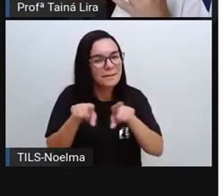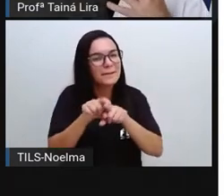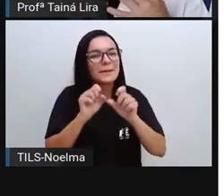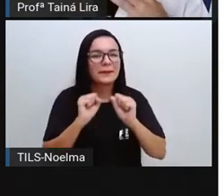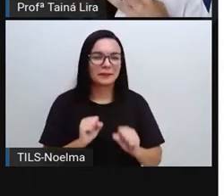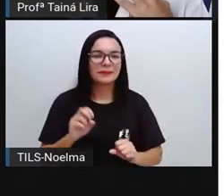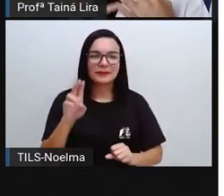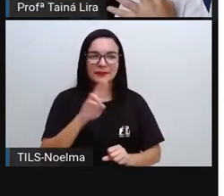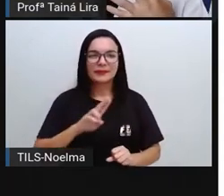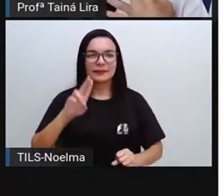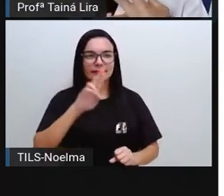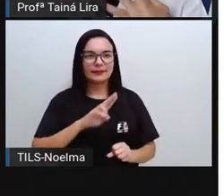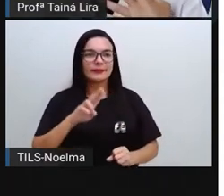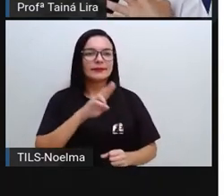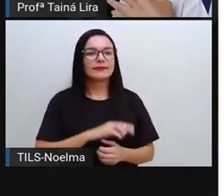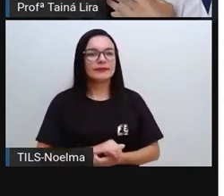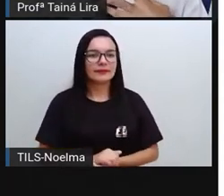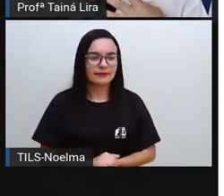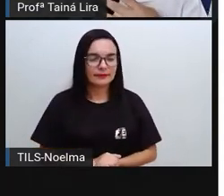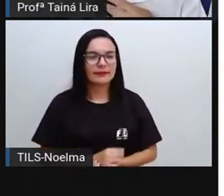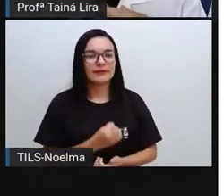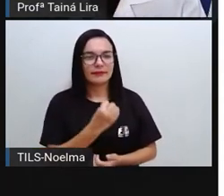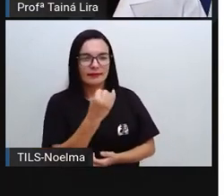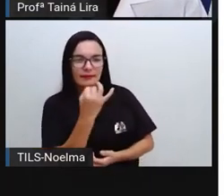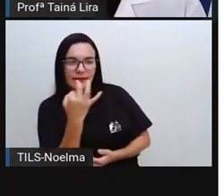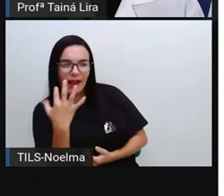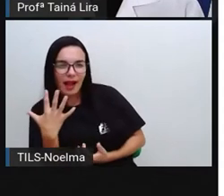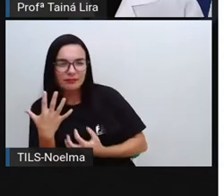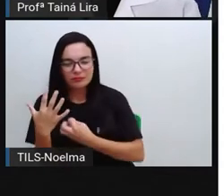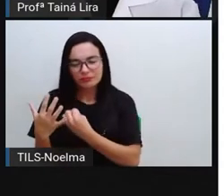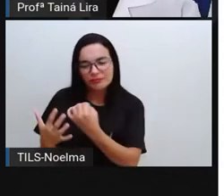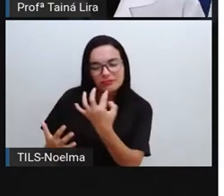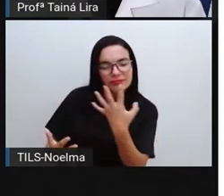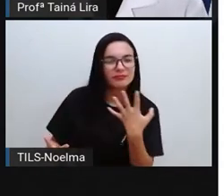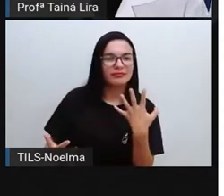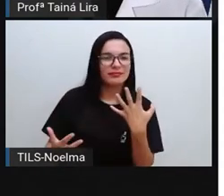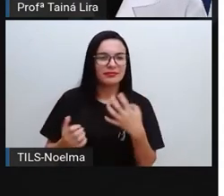resolver também aí, contando nos dedos, tá bom?